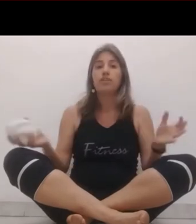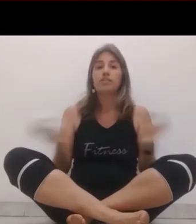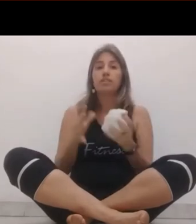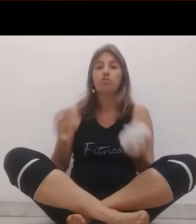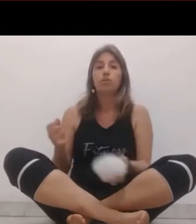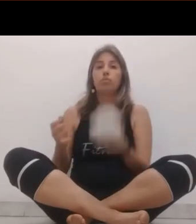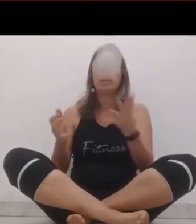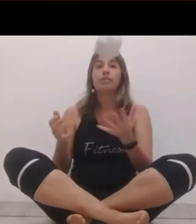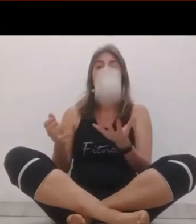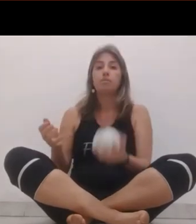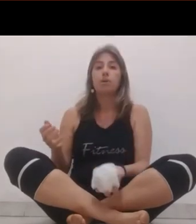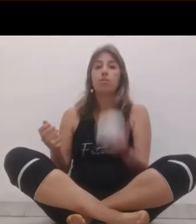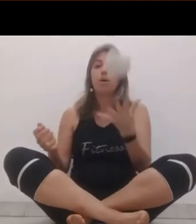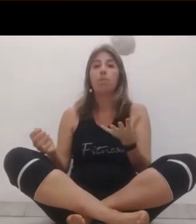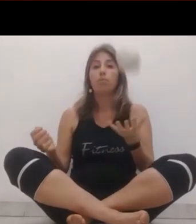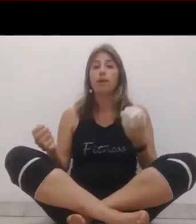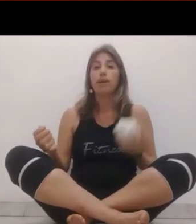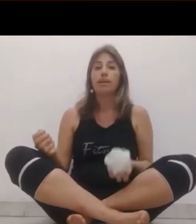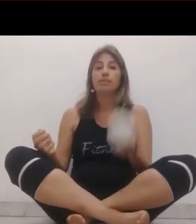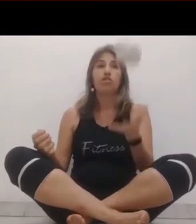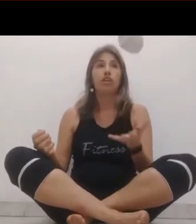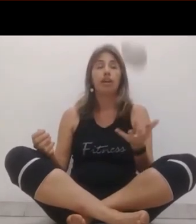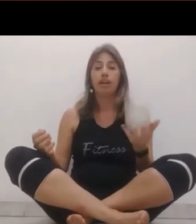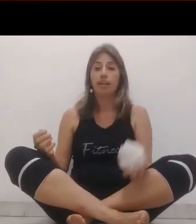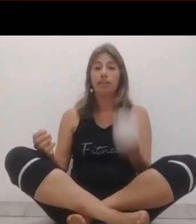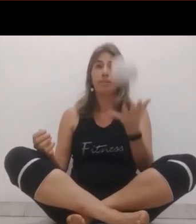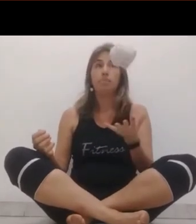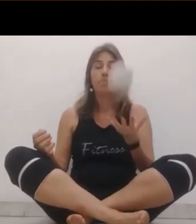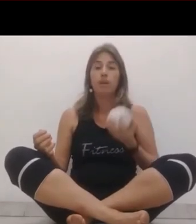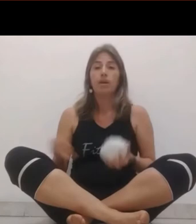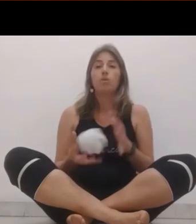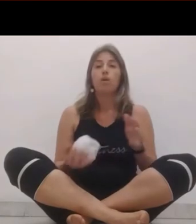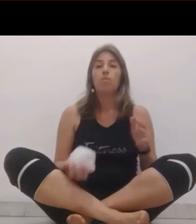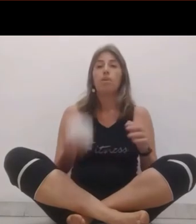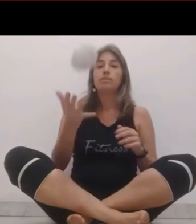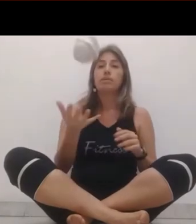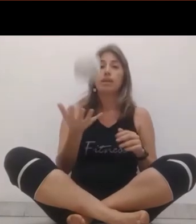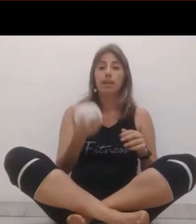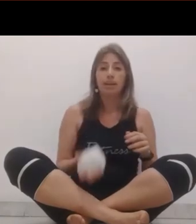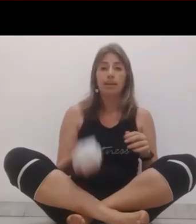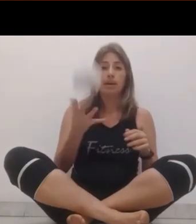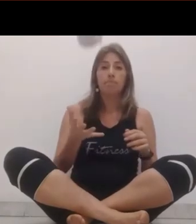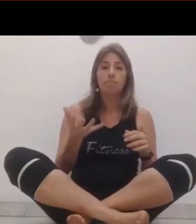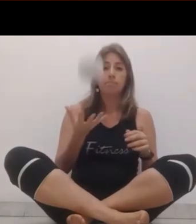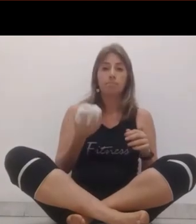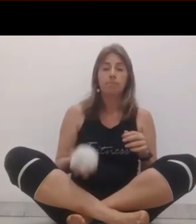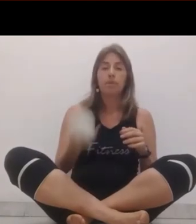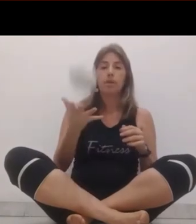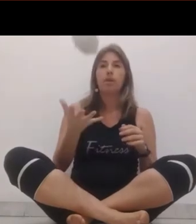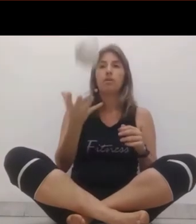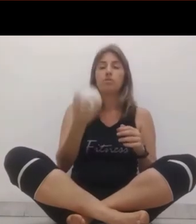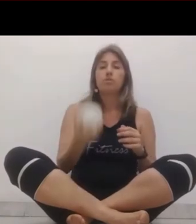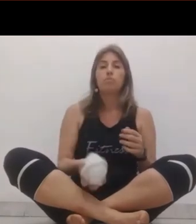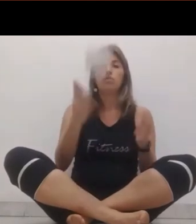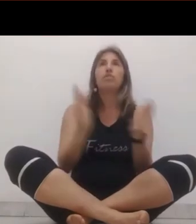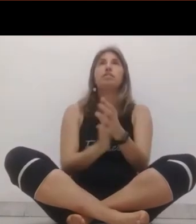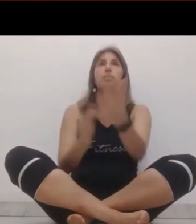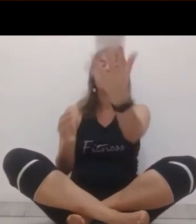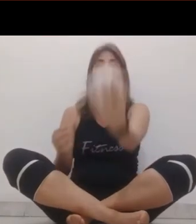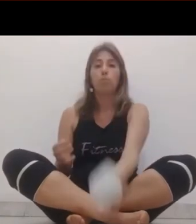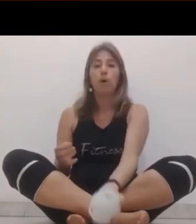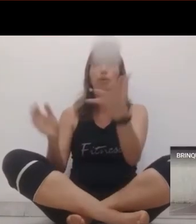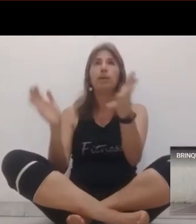jogando para cima. Com a mão direita. Com a mão esquerda. Você pode fazer batendo